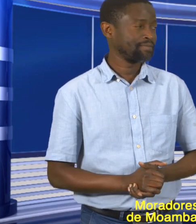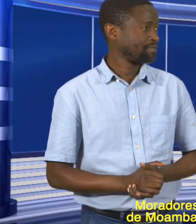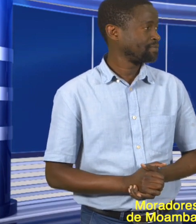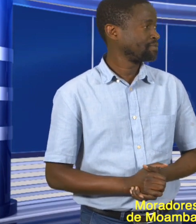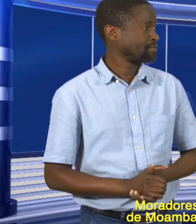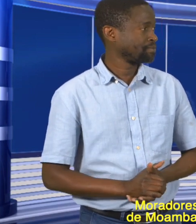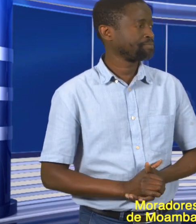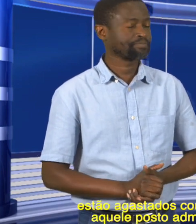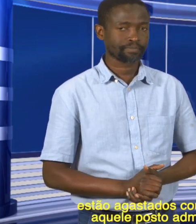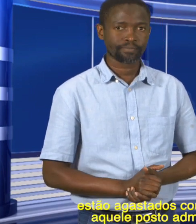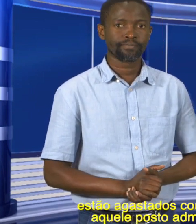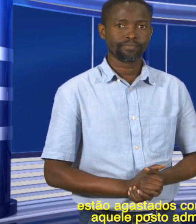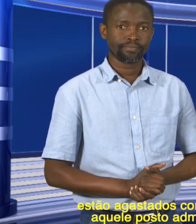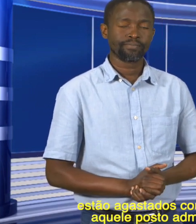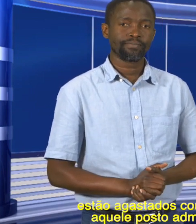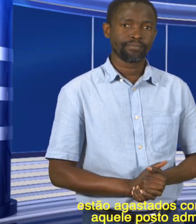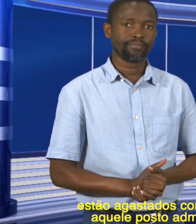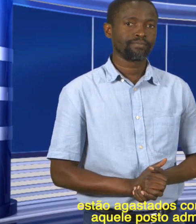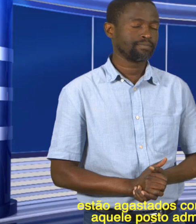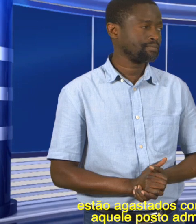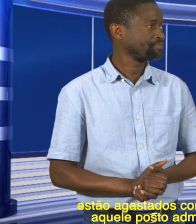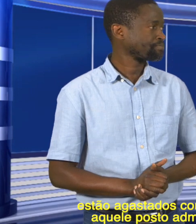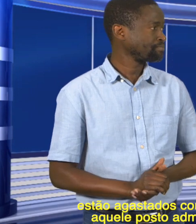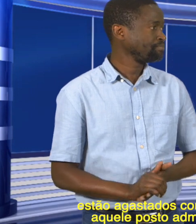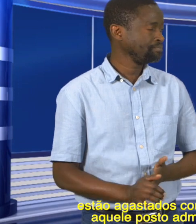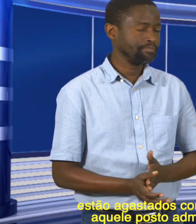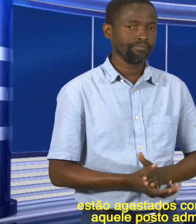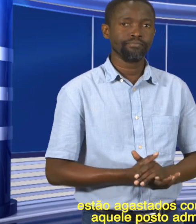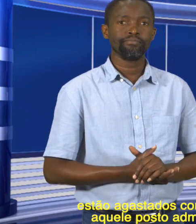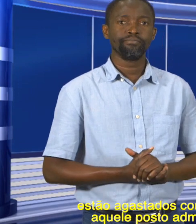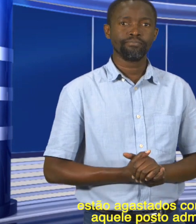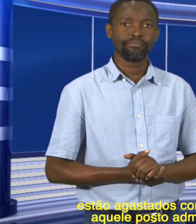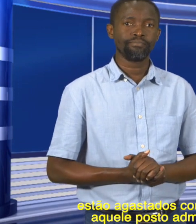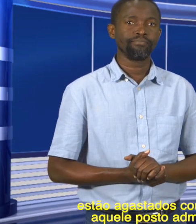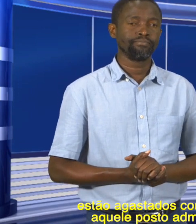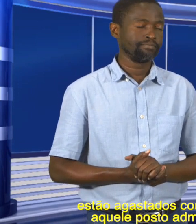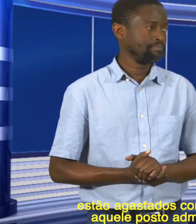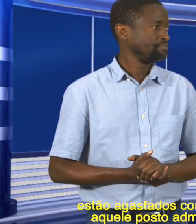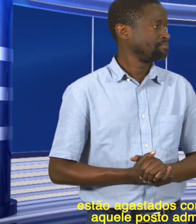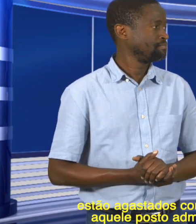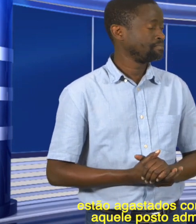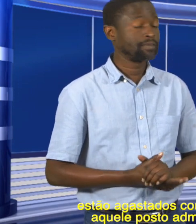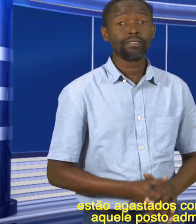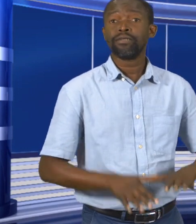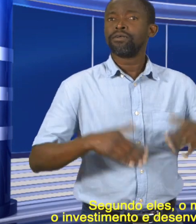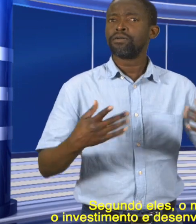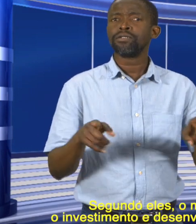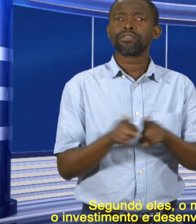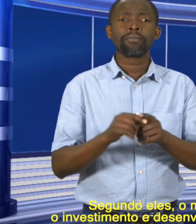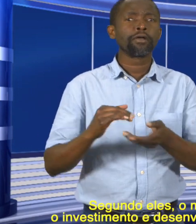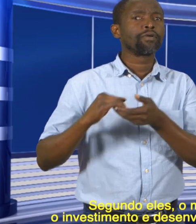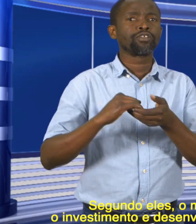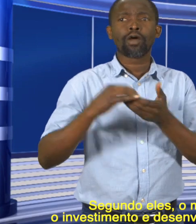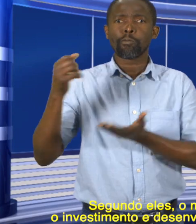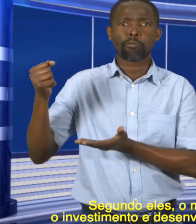Moamba, província de Maputo, estão agastados com o estado da estrada que liga aquele posto administrativo à sede do distrito. Segundo